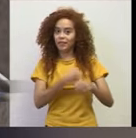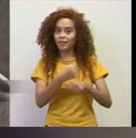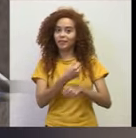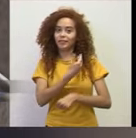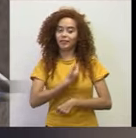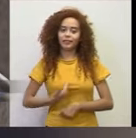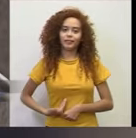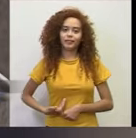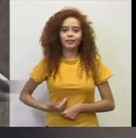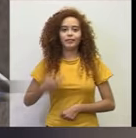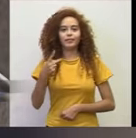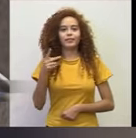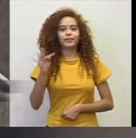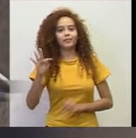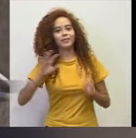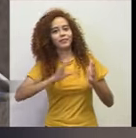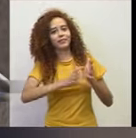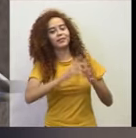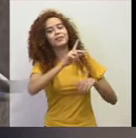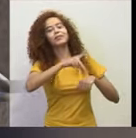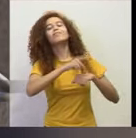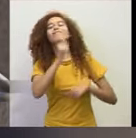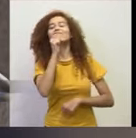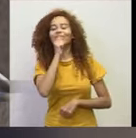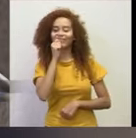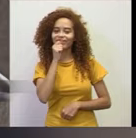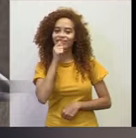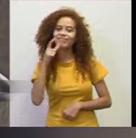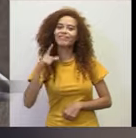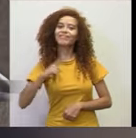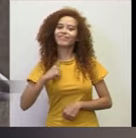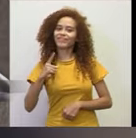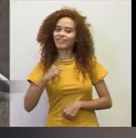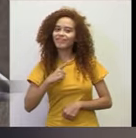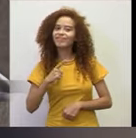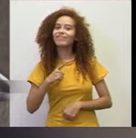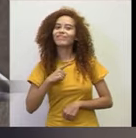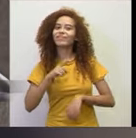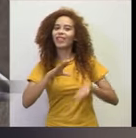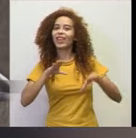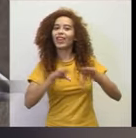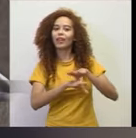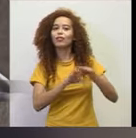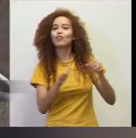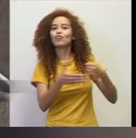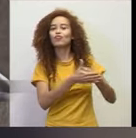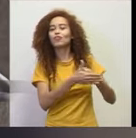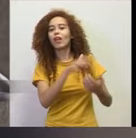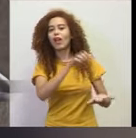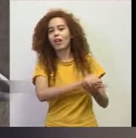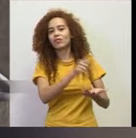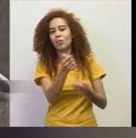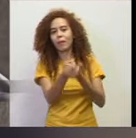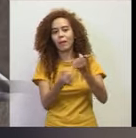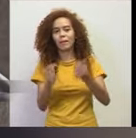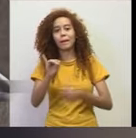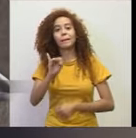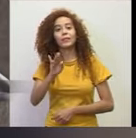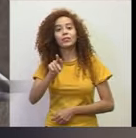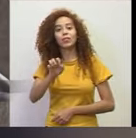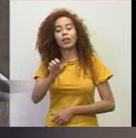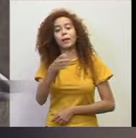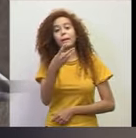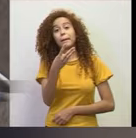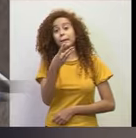governo do PT, o país ainda enfrenta alto índice de subregistro. O IBGE estima que mais de